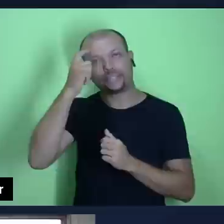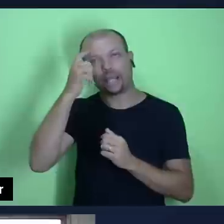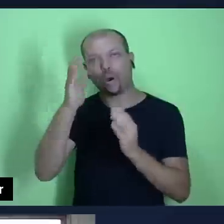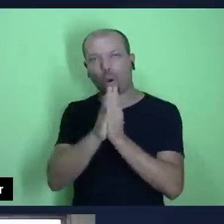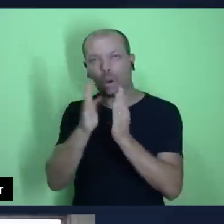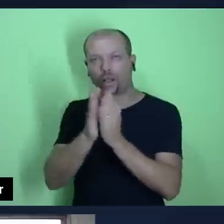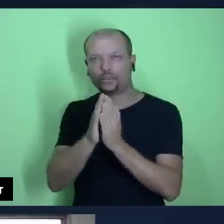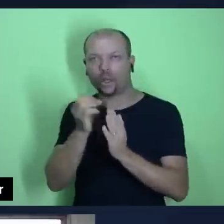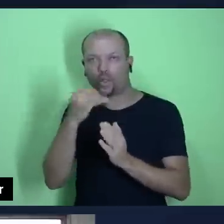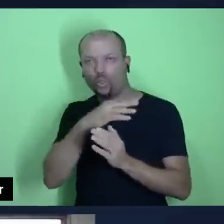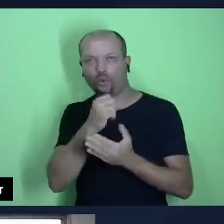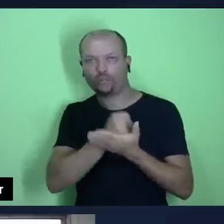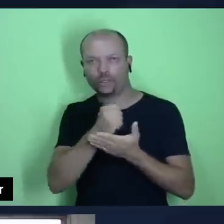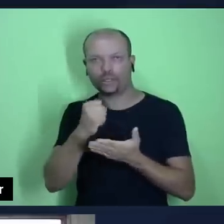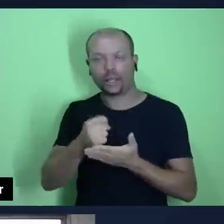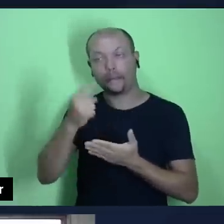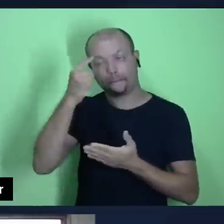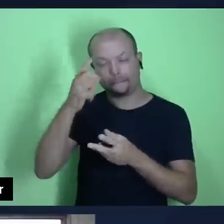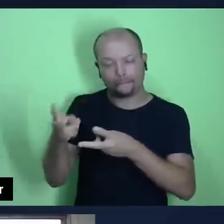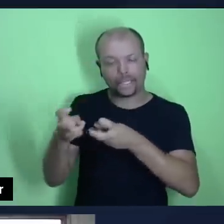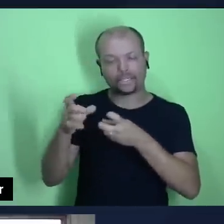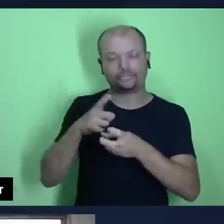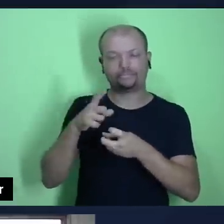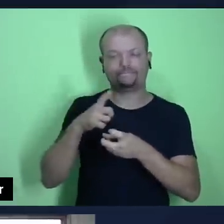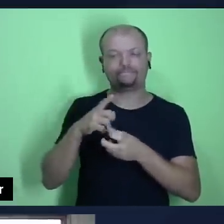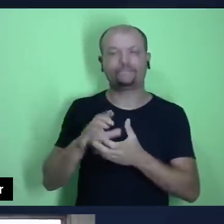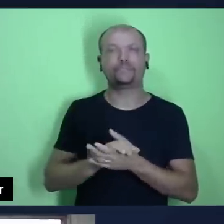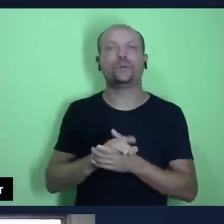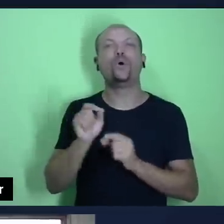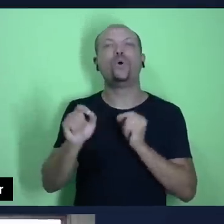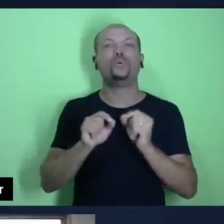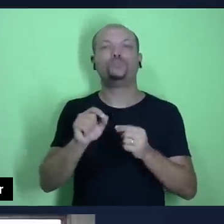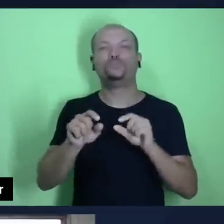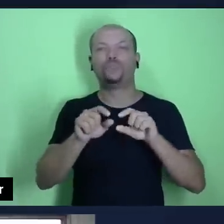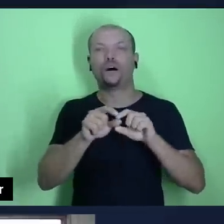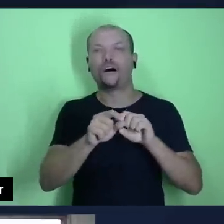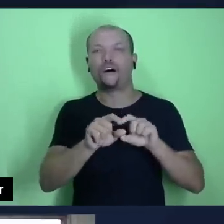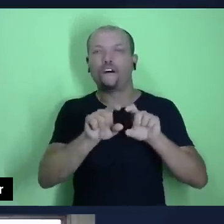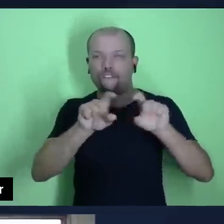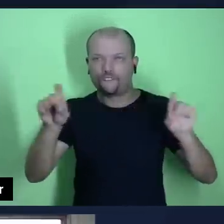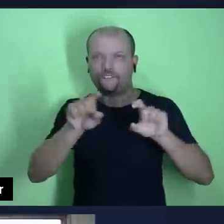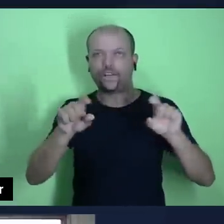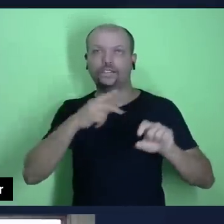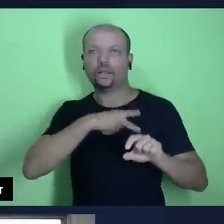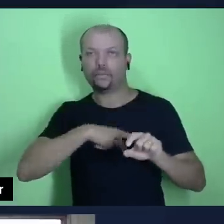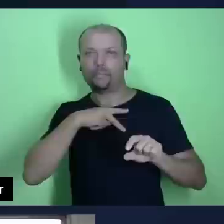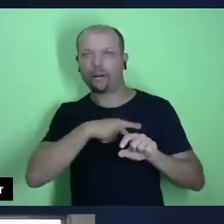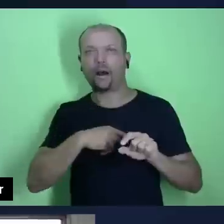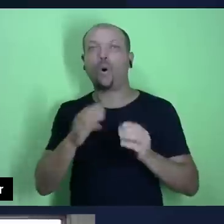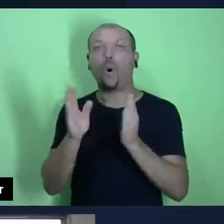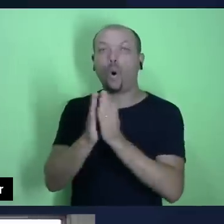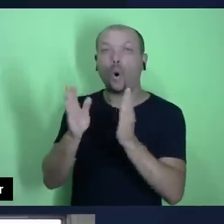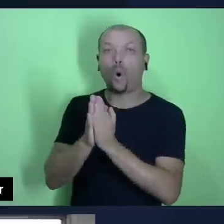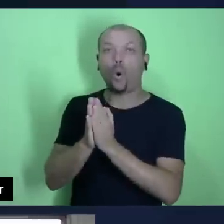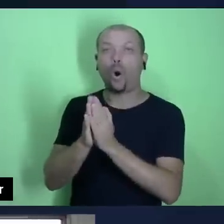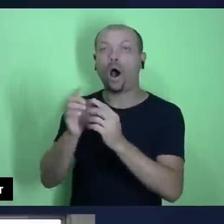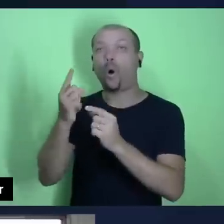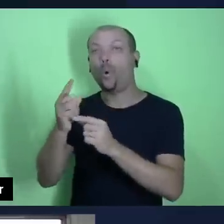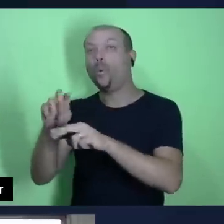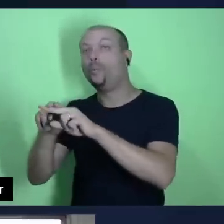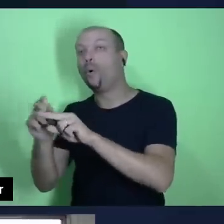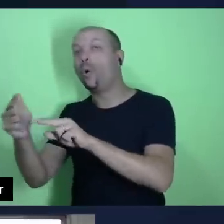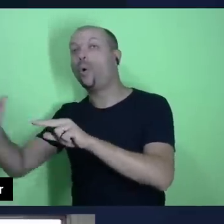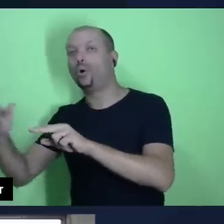Testamento, a gente percebe que há uma grande porcentagem de frases, principalmente do apóstolo Paulo, assim, orai uns pelos outros,